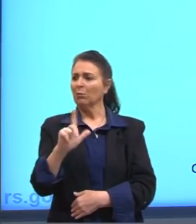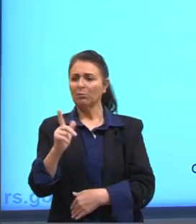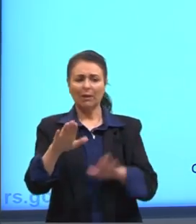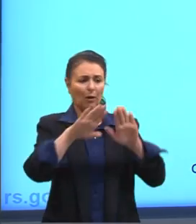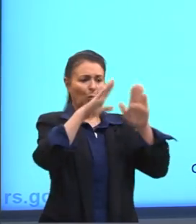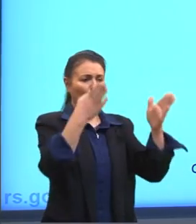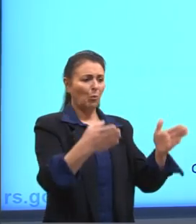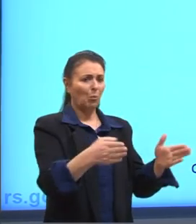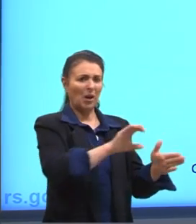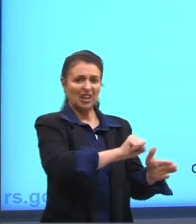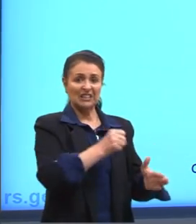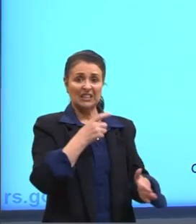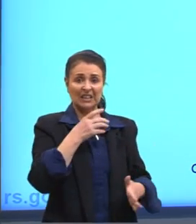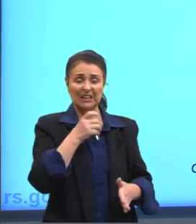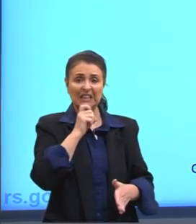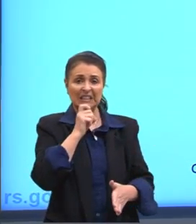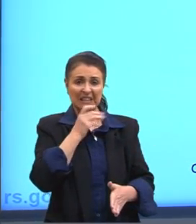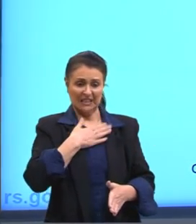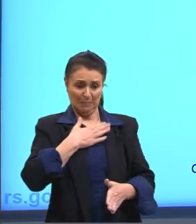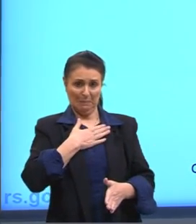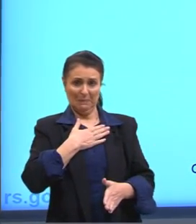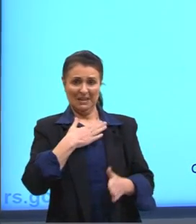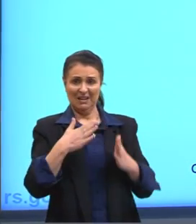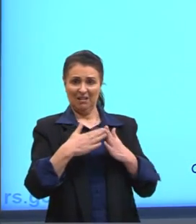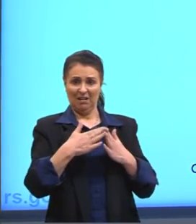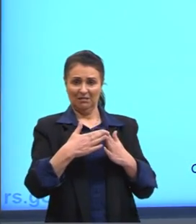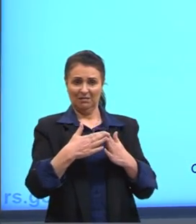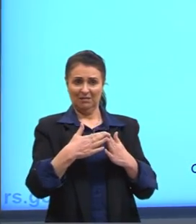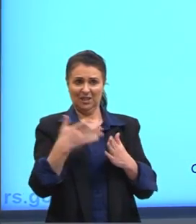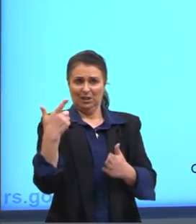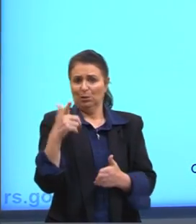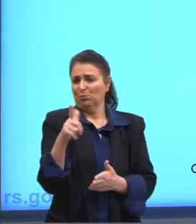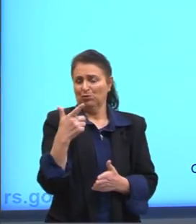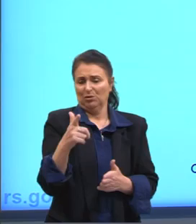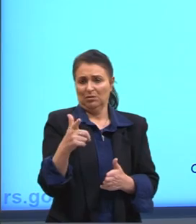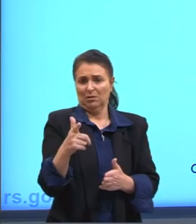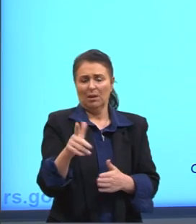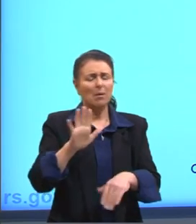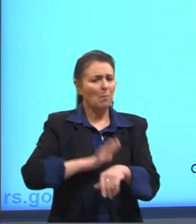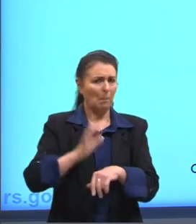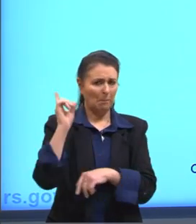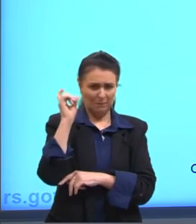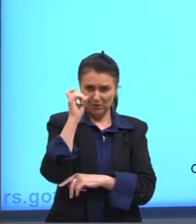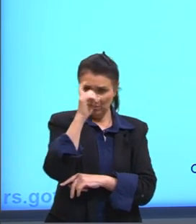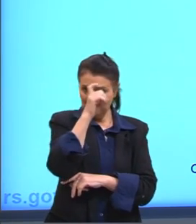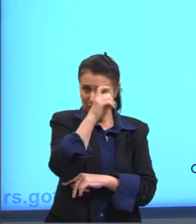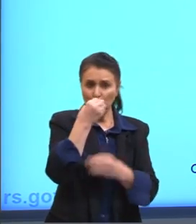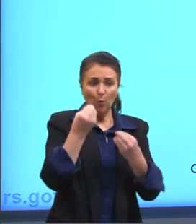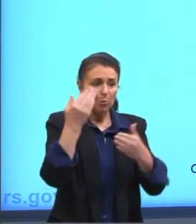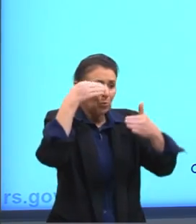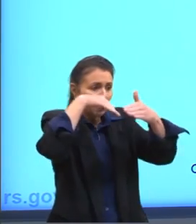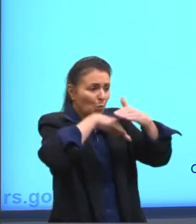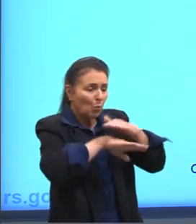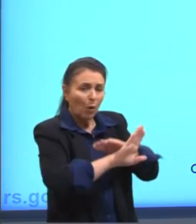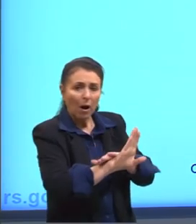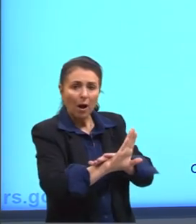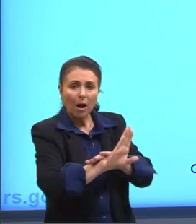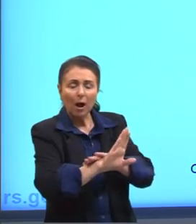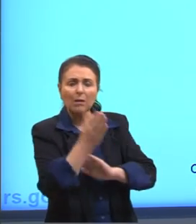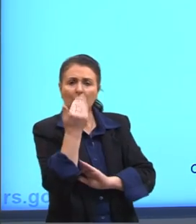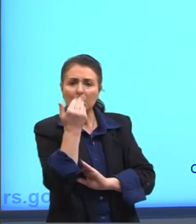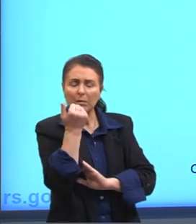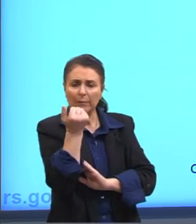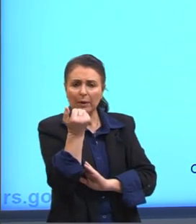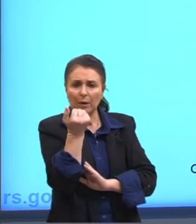geladeira, enfim. De não existir a geladeira, né? Então, era muito mais difícil as coisas, Para conservar os alimentos, tudo. Já